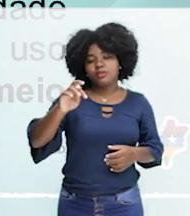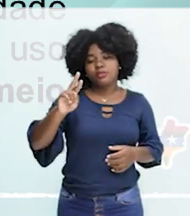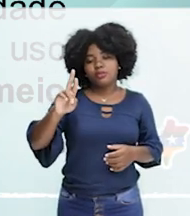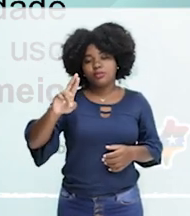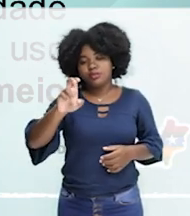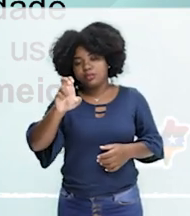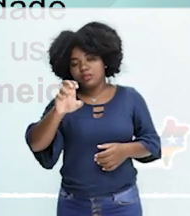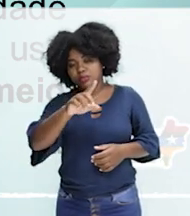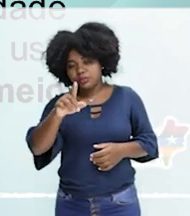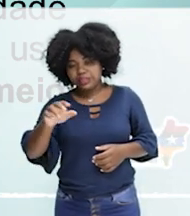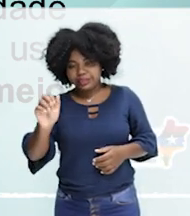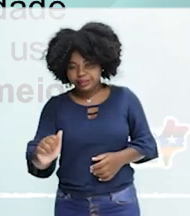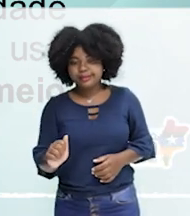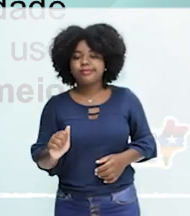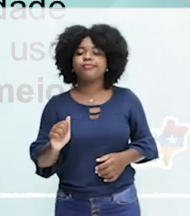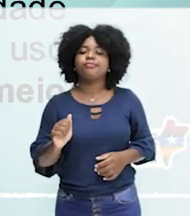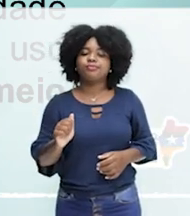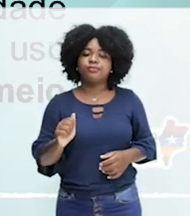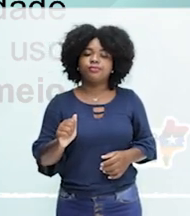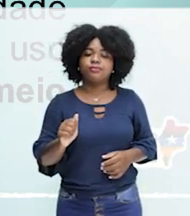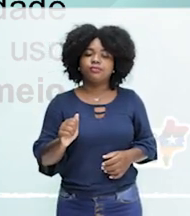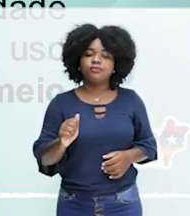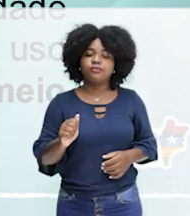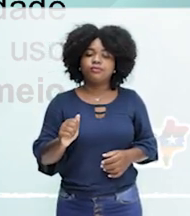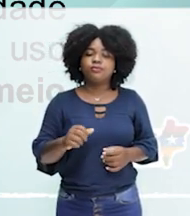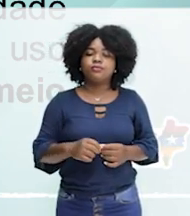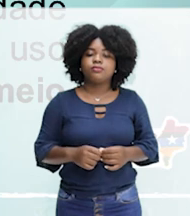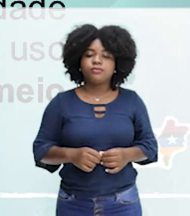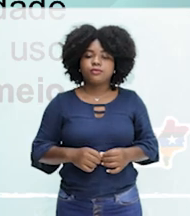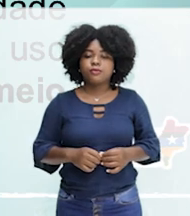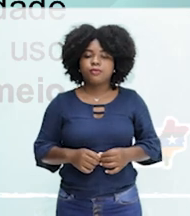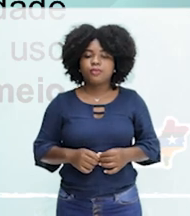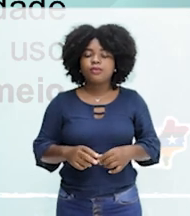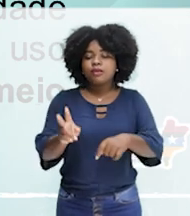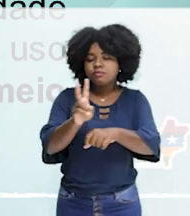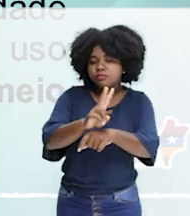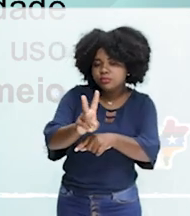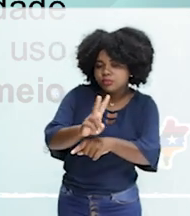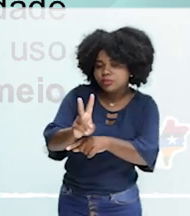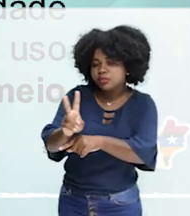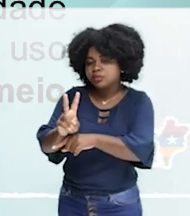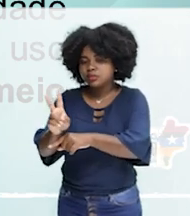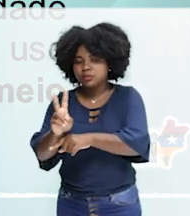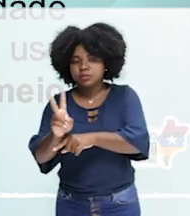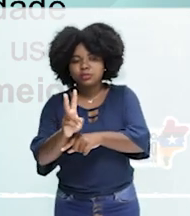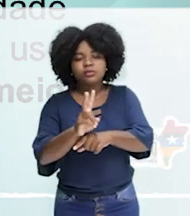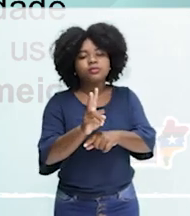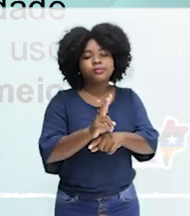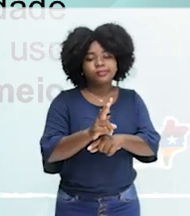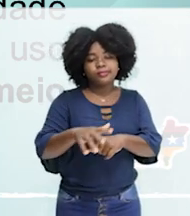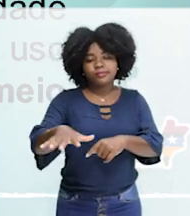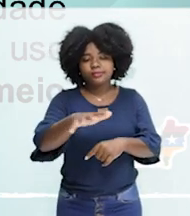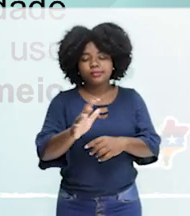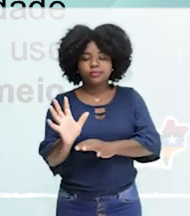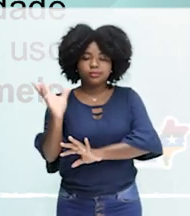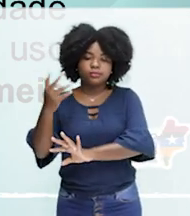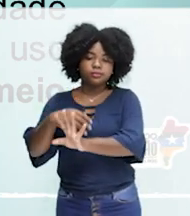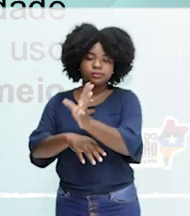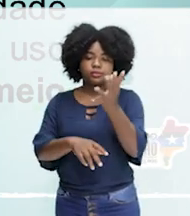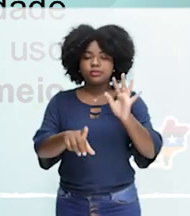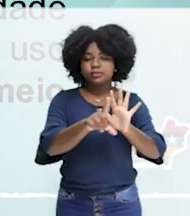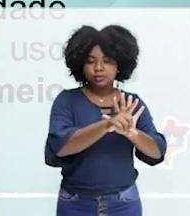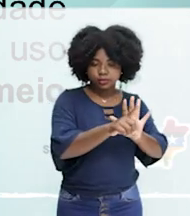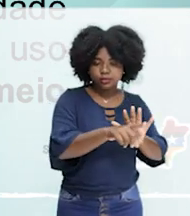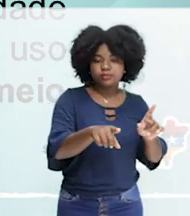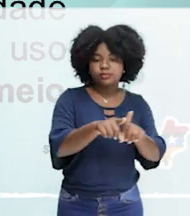ambiental e a sustentabilidade do que se refere ao uso de recursos naturais. Fiscalizando as ações relativas ao meio ambiente e o cumprimento das leis